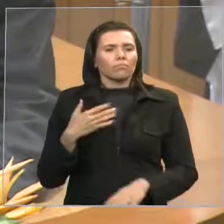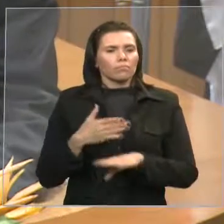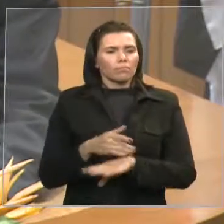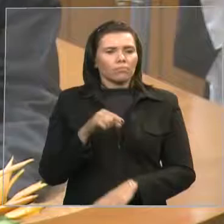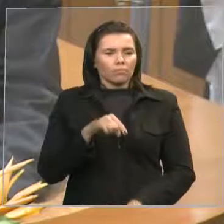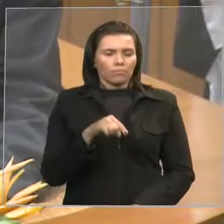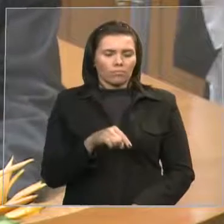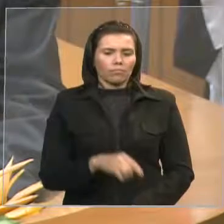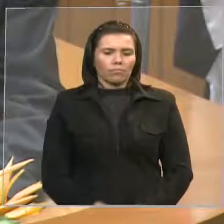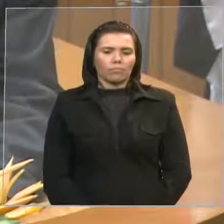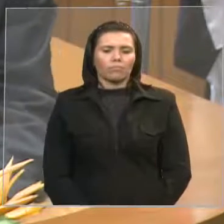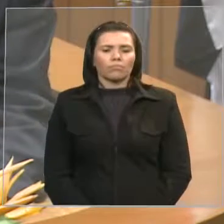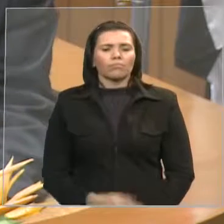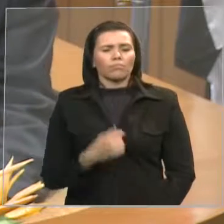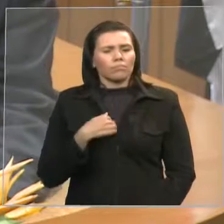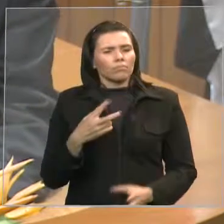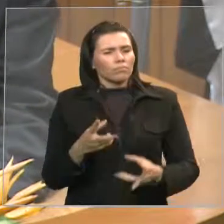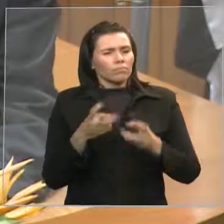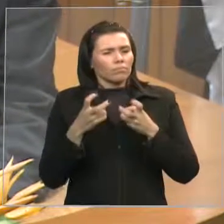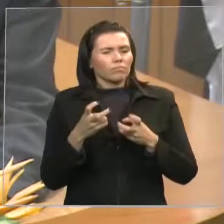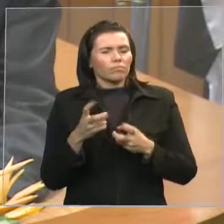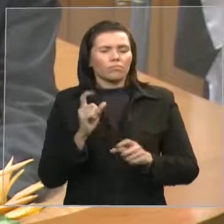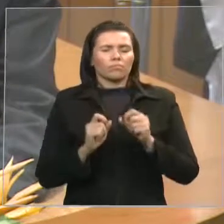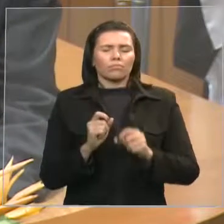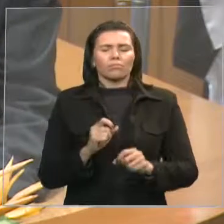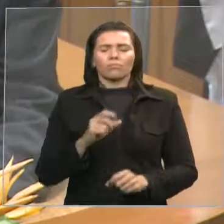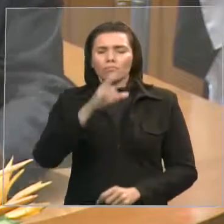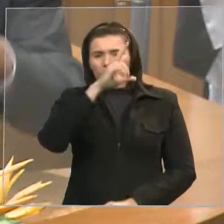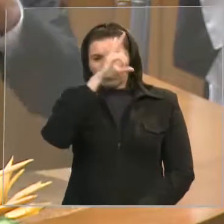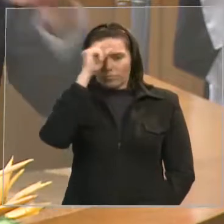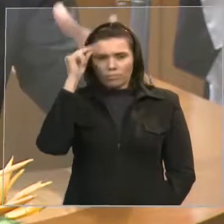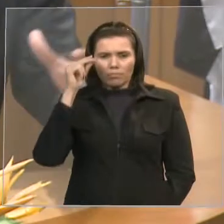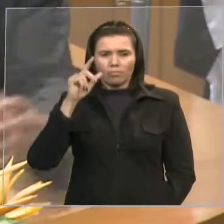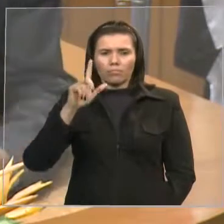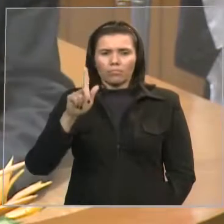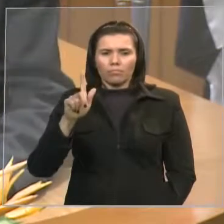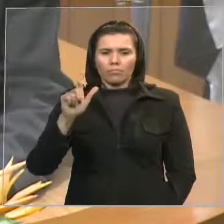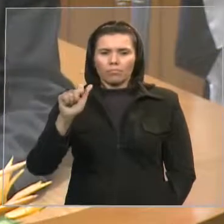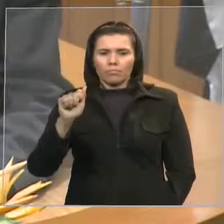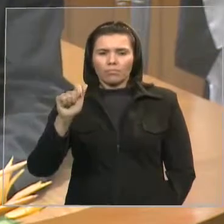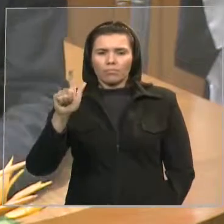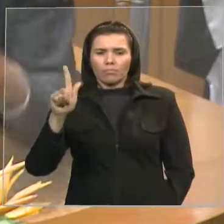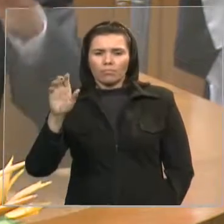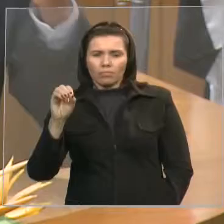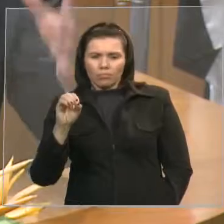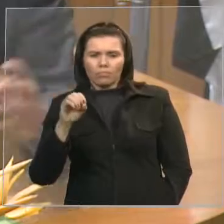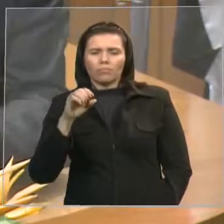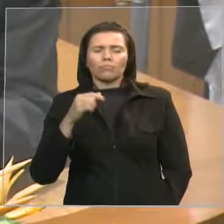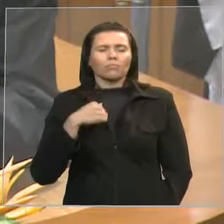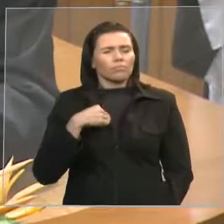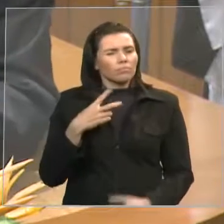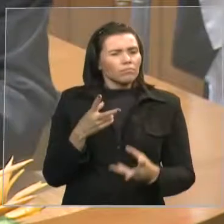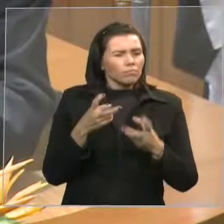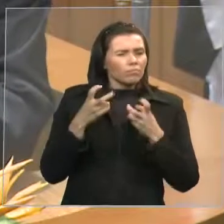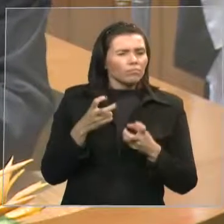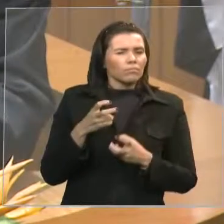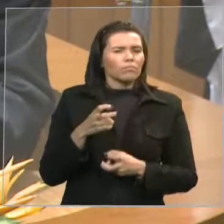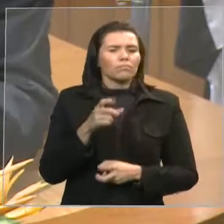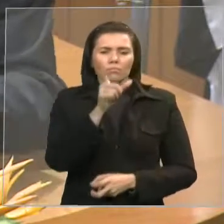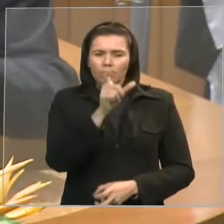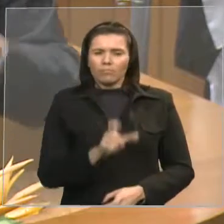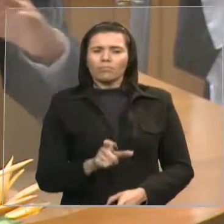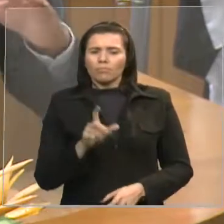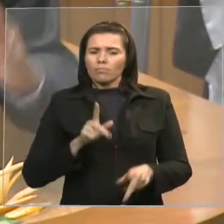Gago é querido pelos abraços que recebeu pelos cumprimentos que recebeu